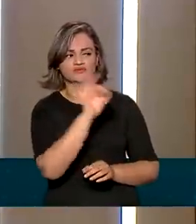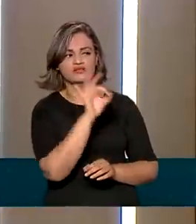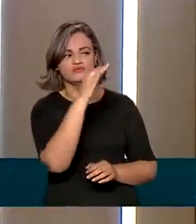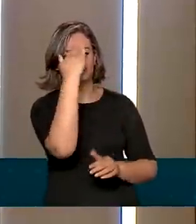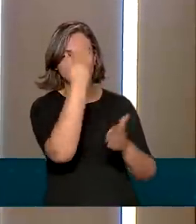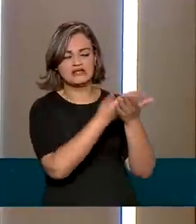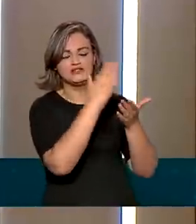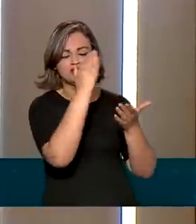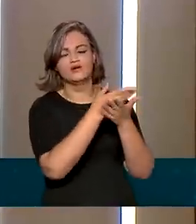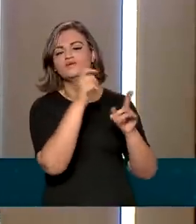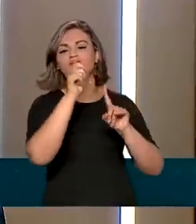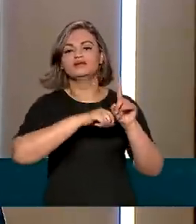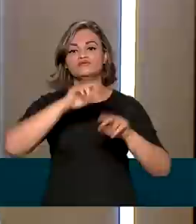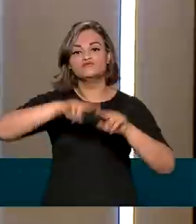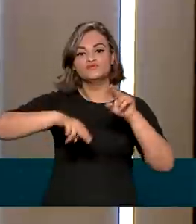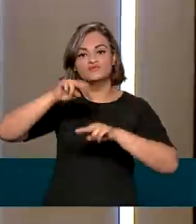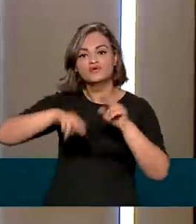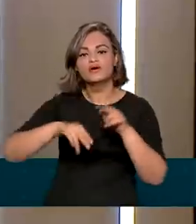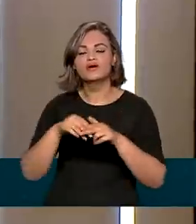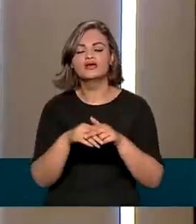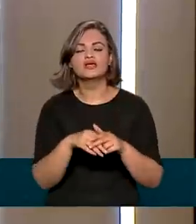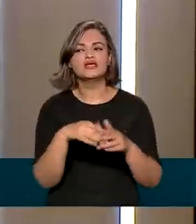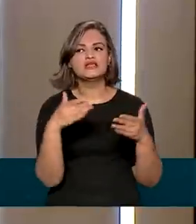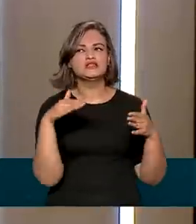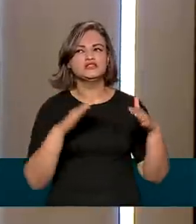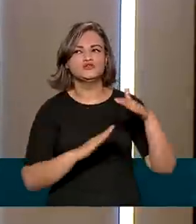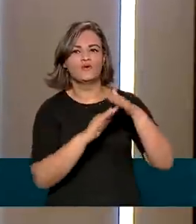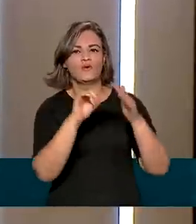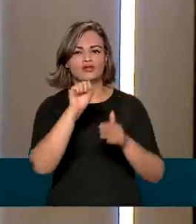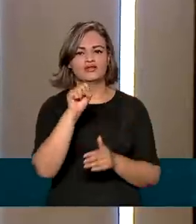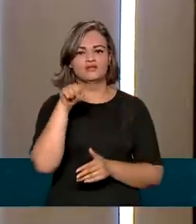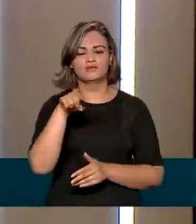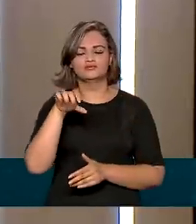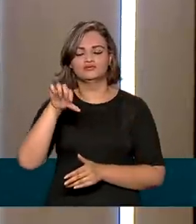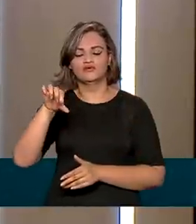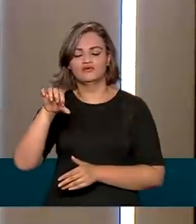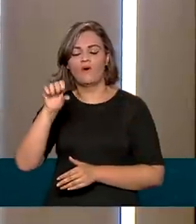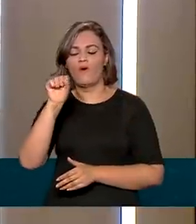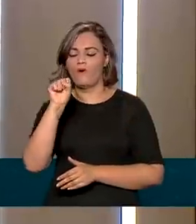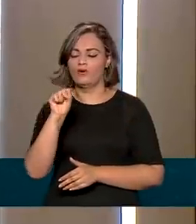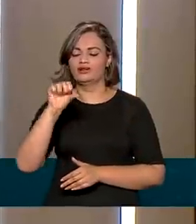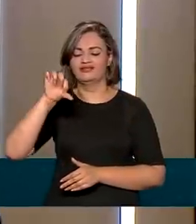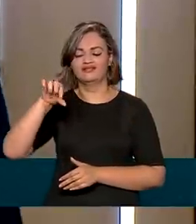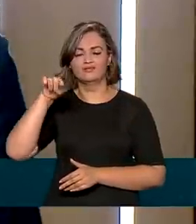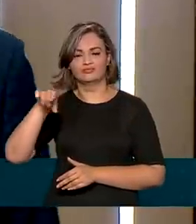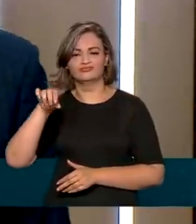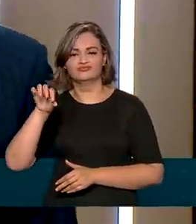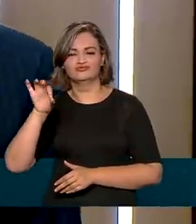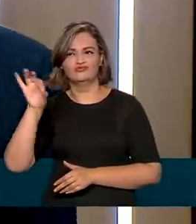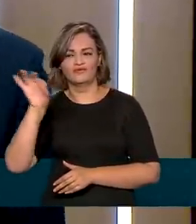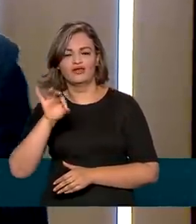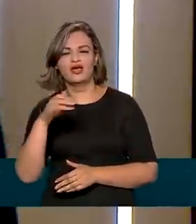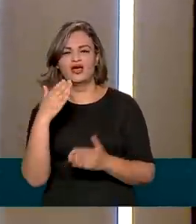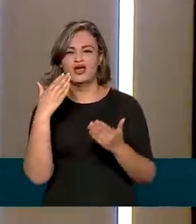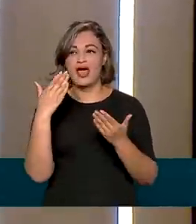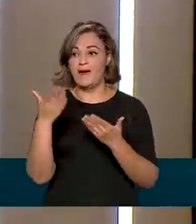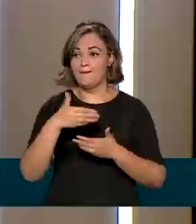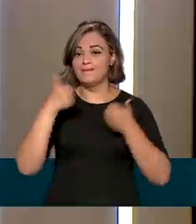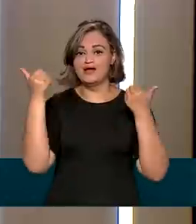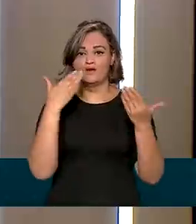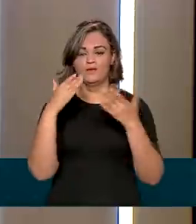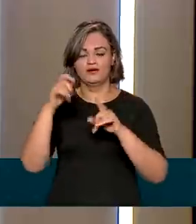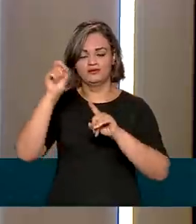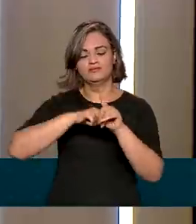apenas em junho e chegou a 80,9 pontos no total, que é o maior resultado desde novembro de 2020.